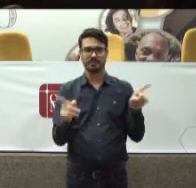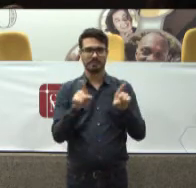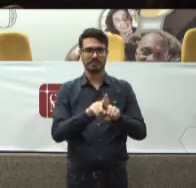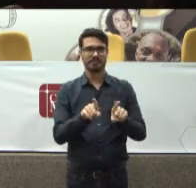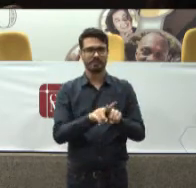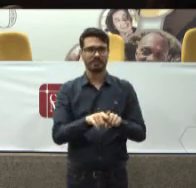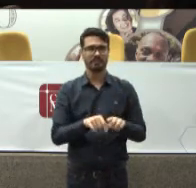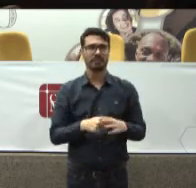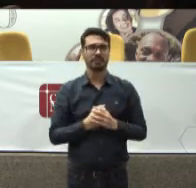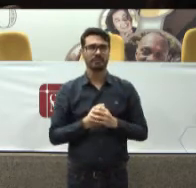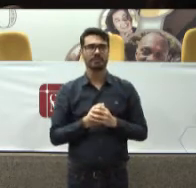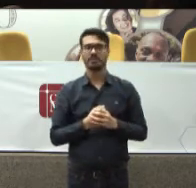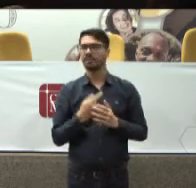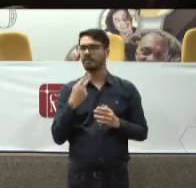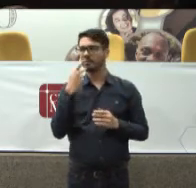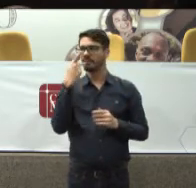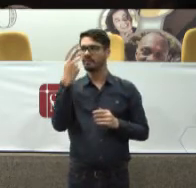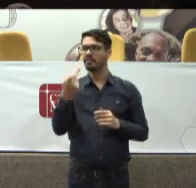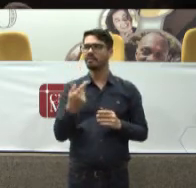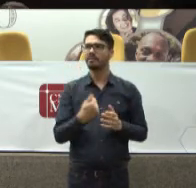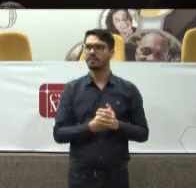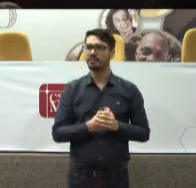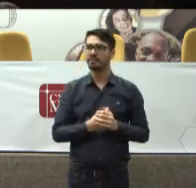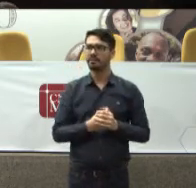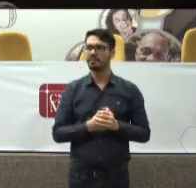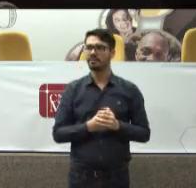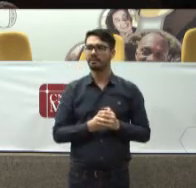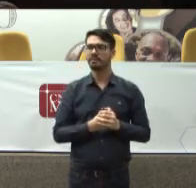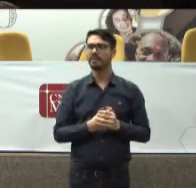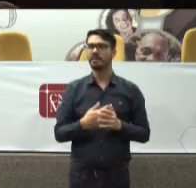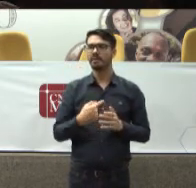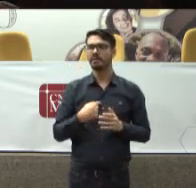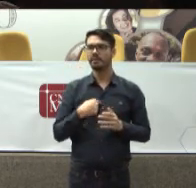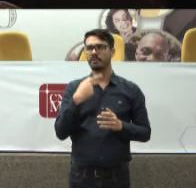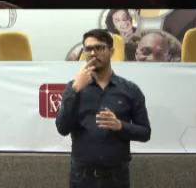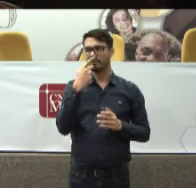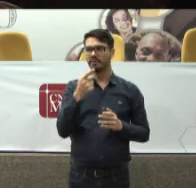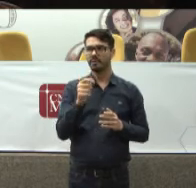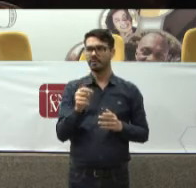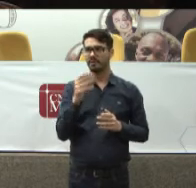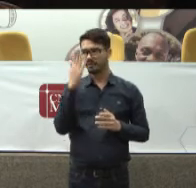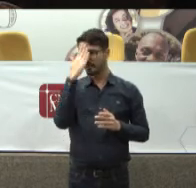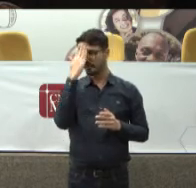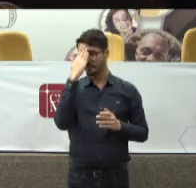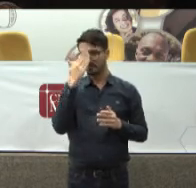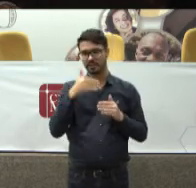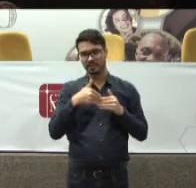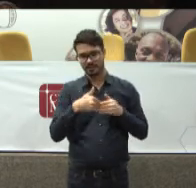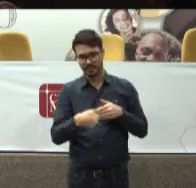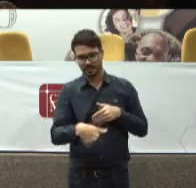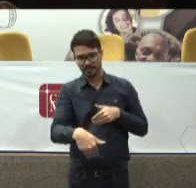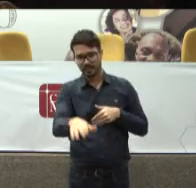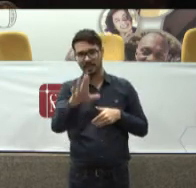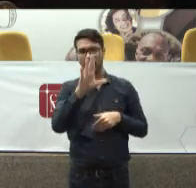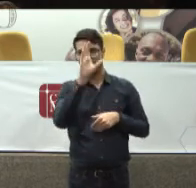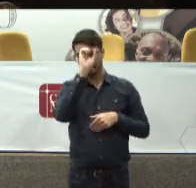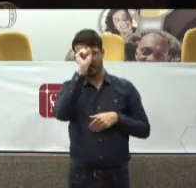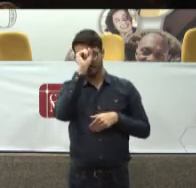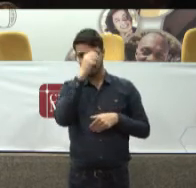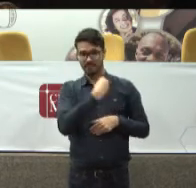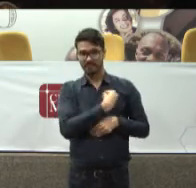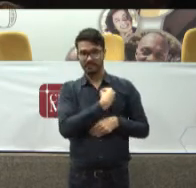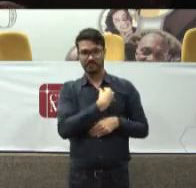O que eu vou falar É aquilo que eu sei E que eu aprendi Ao longo da Minha vida pública